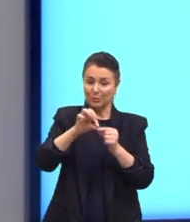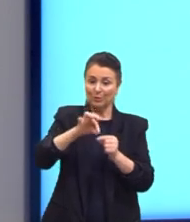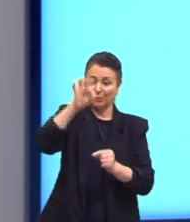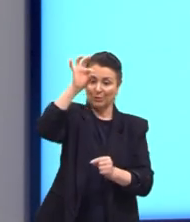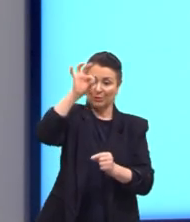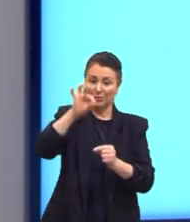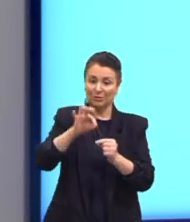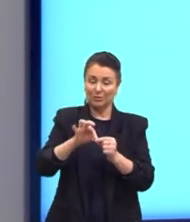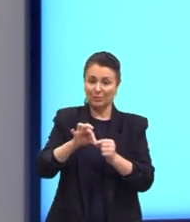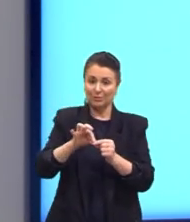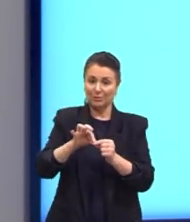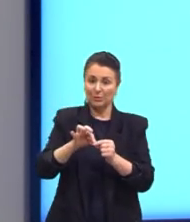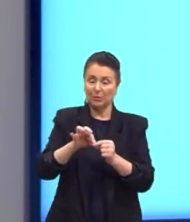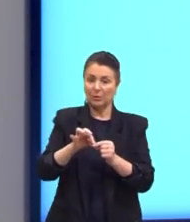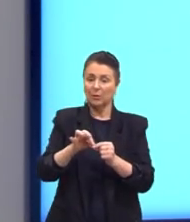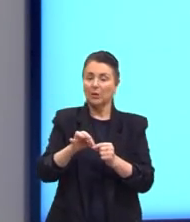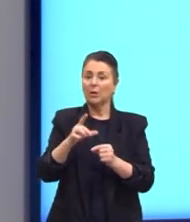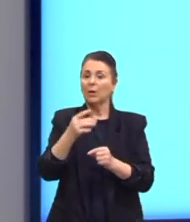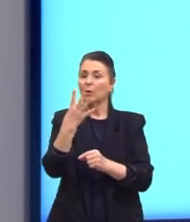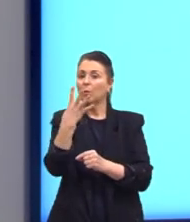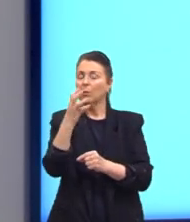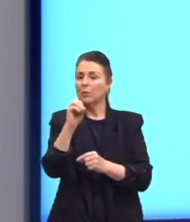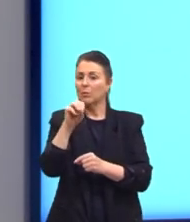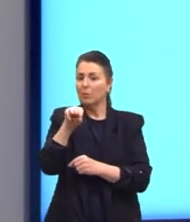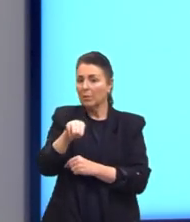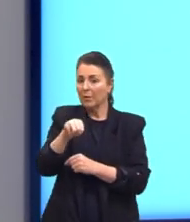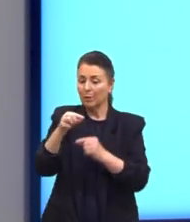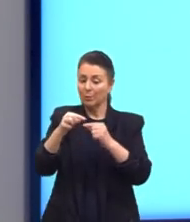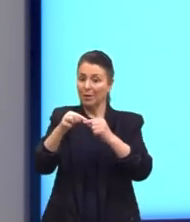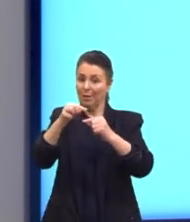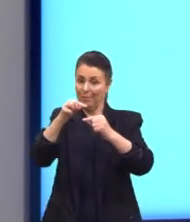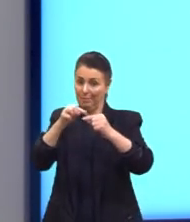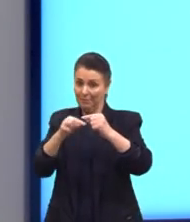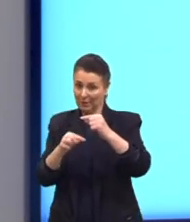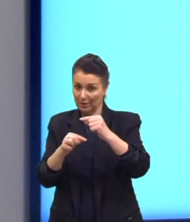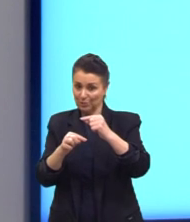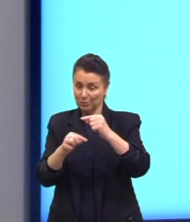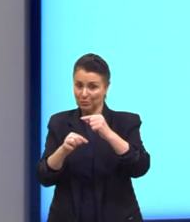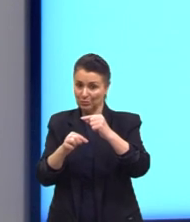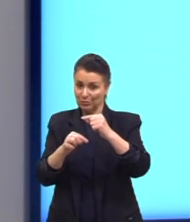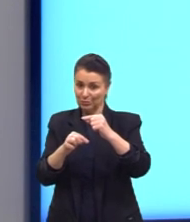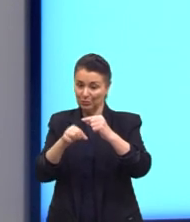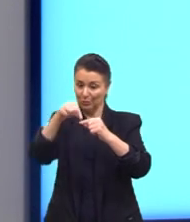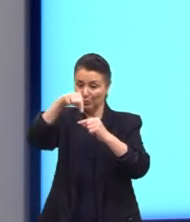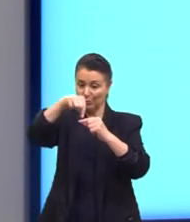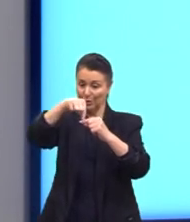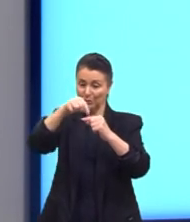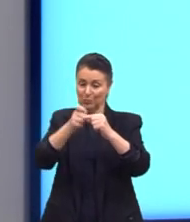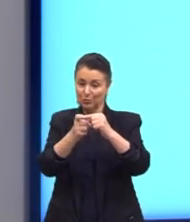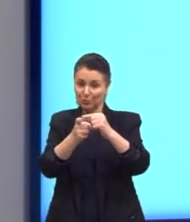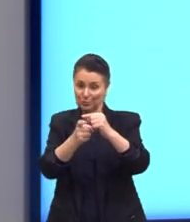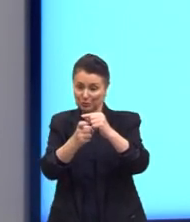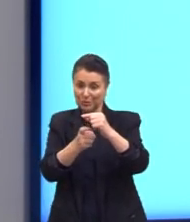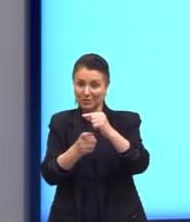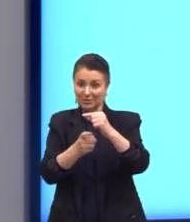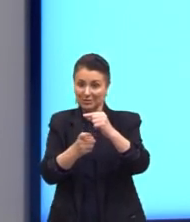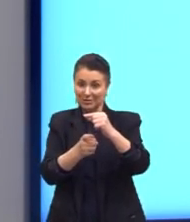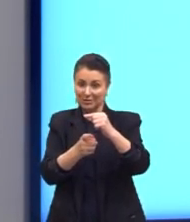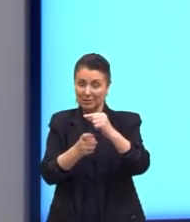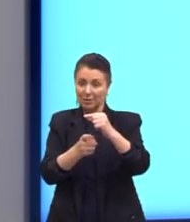Como nós consideramos 40 metros abaixo, aqui do eixo X, nós consideramos valores